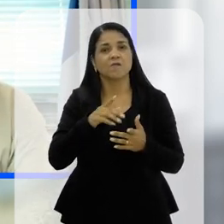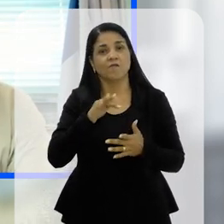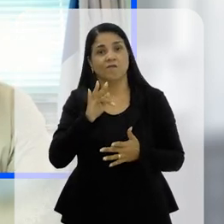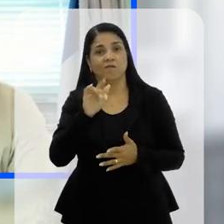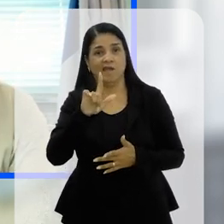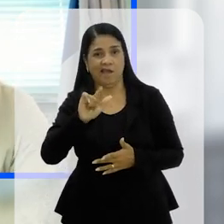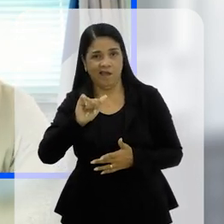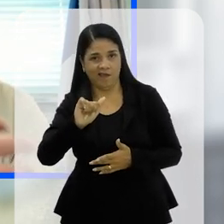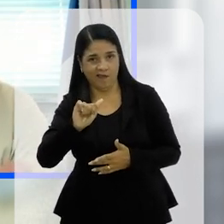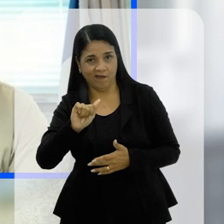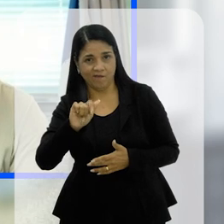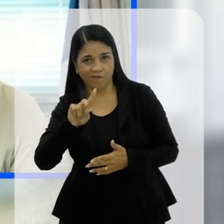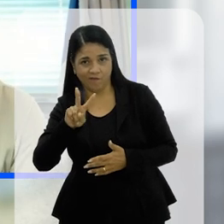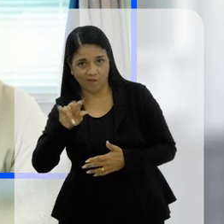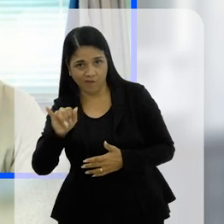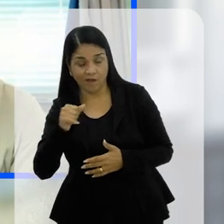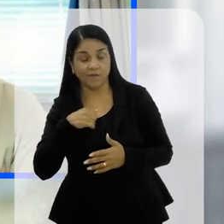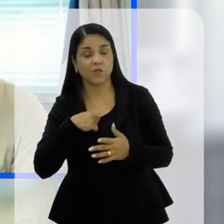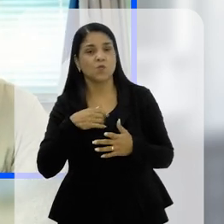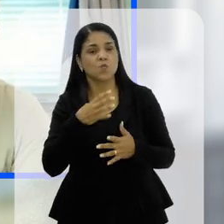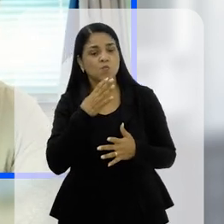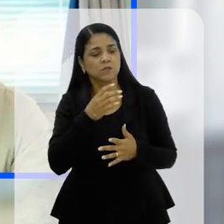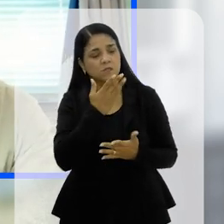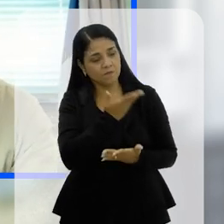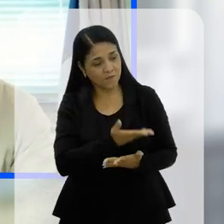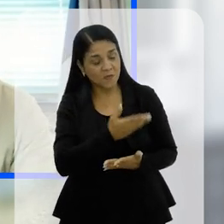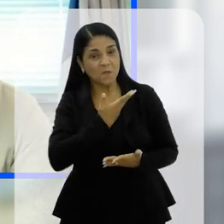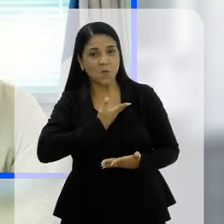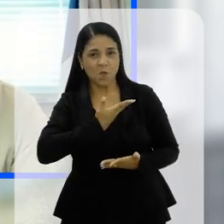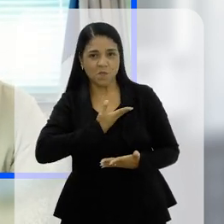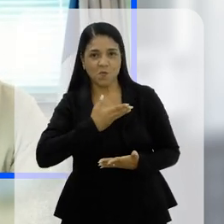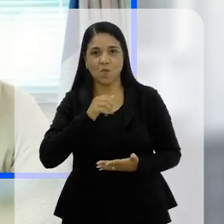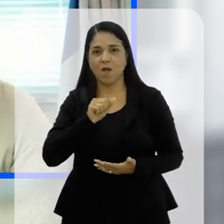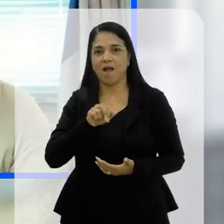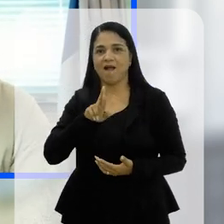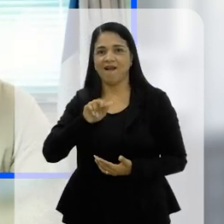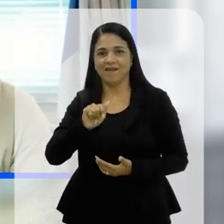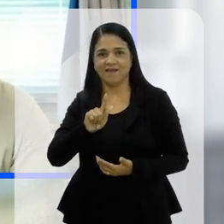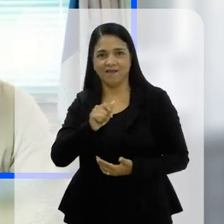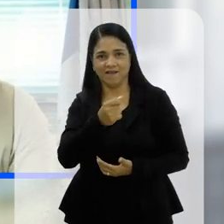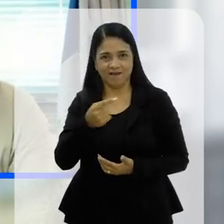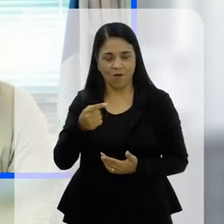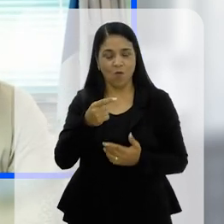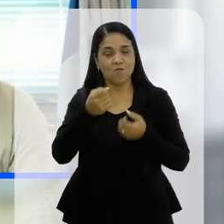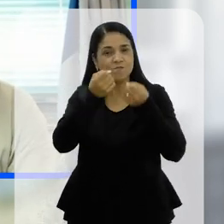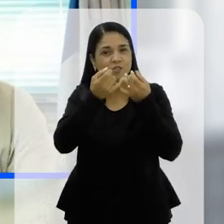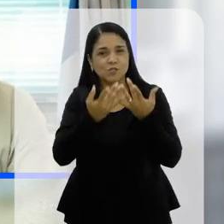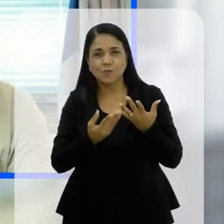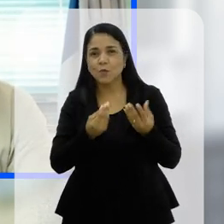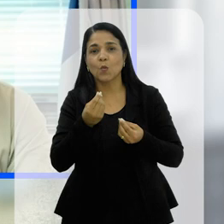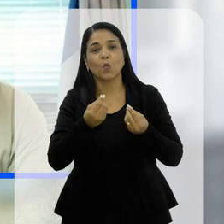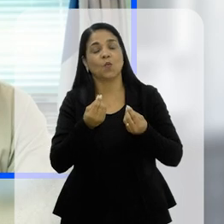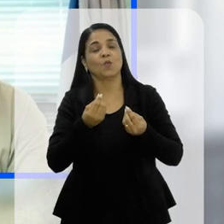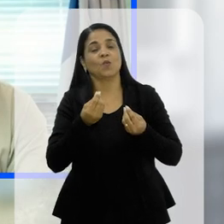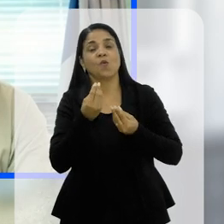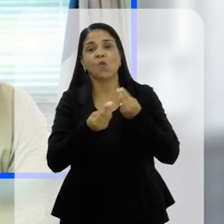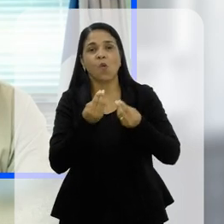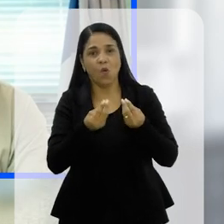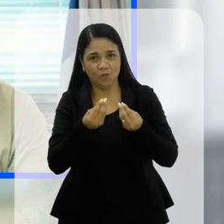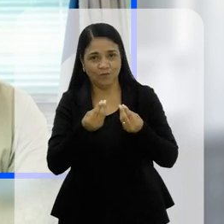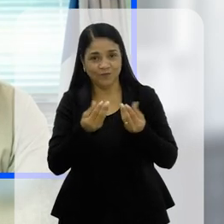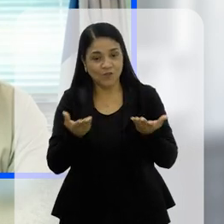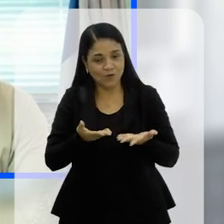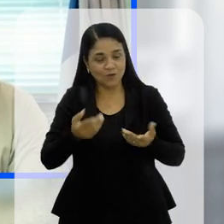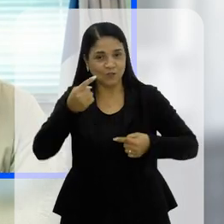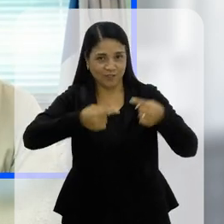Flávia? Conheci antes de ser deputado através do nosso amigo Aragão, que está aqui junto com a gente nesse debate